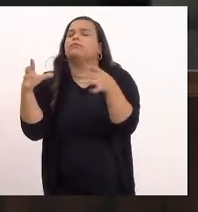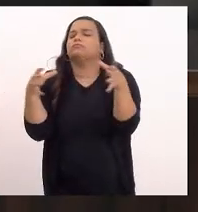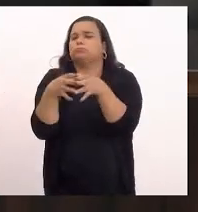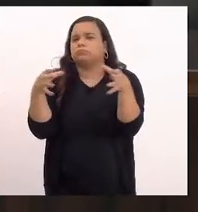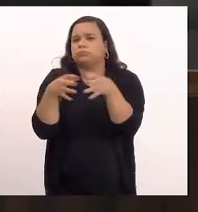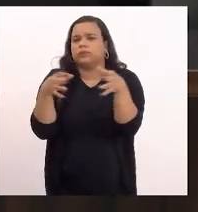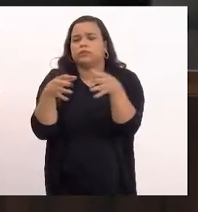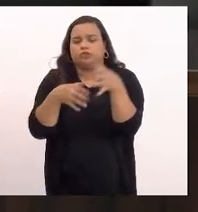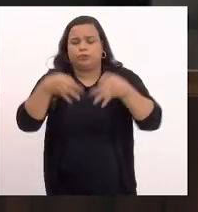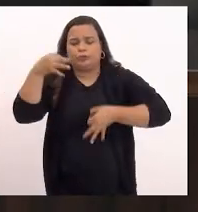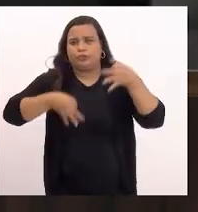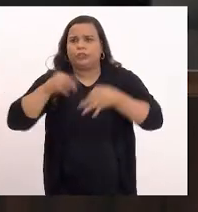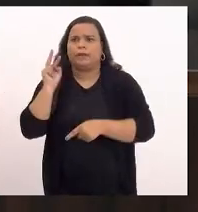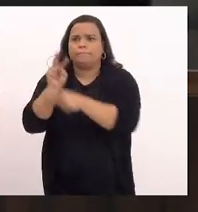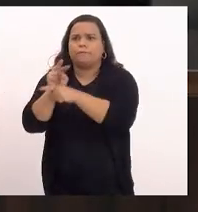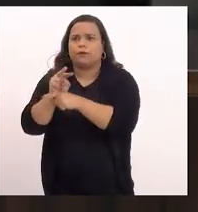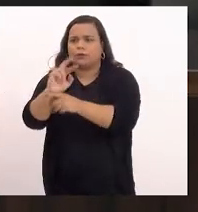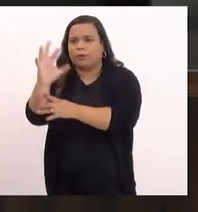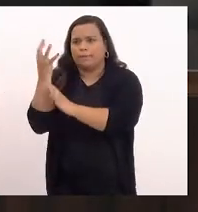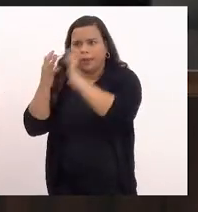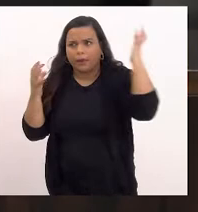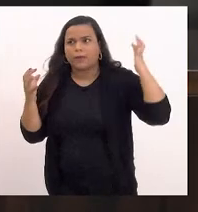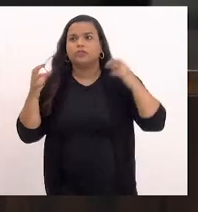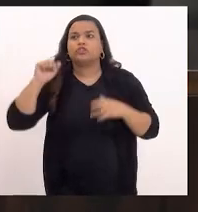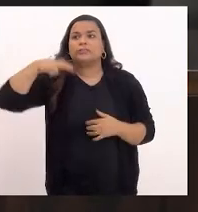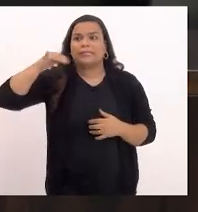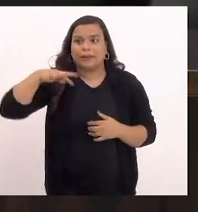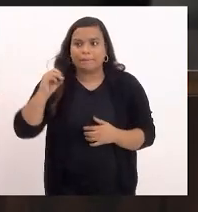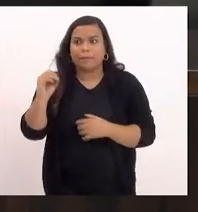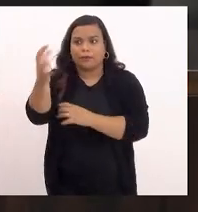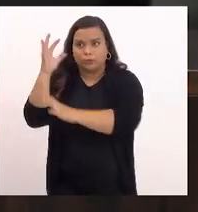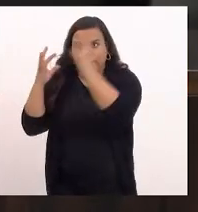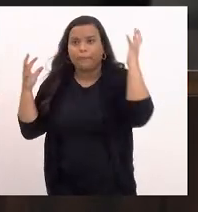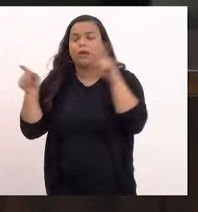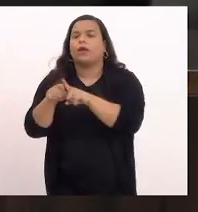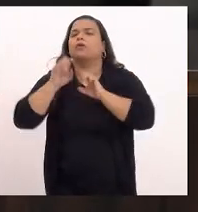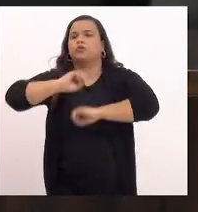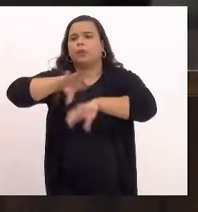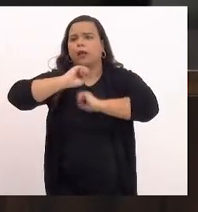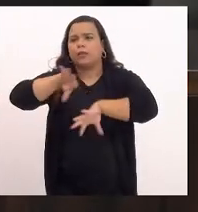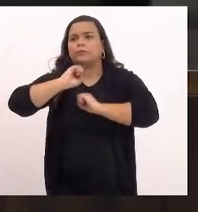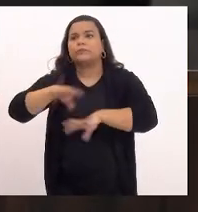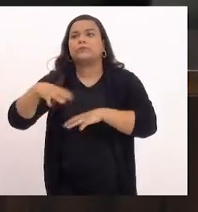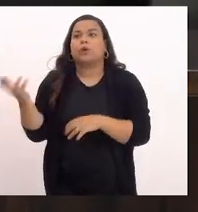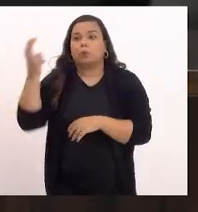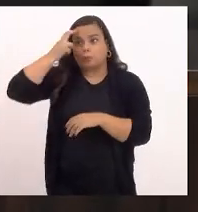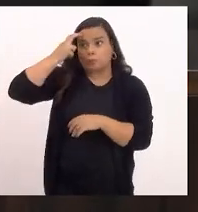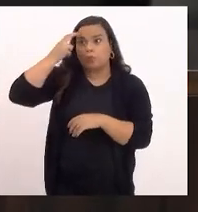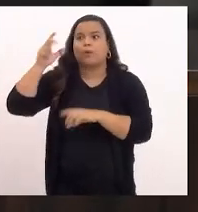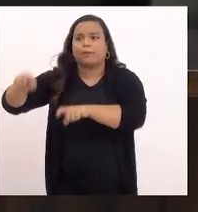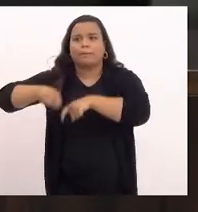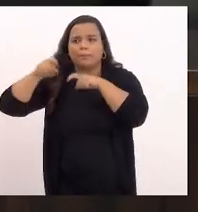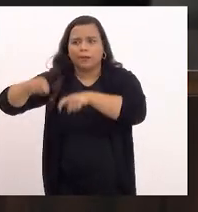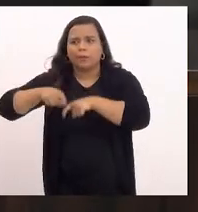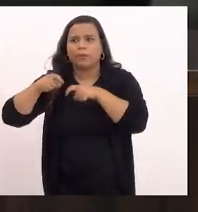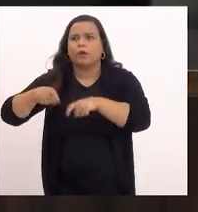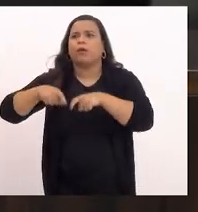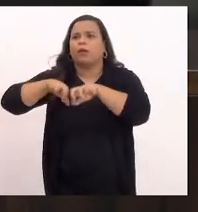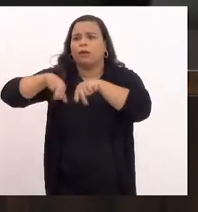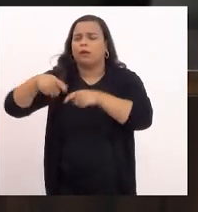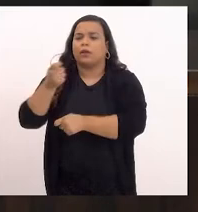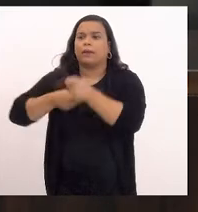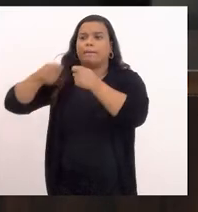do Meio Ambiente, Saneamento Ambiental, de Educação, Agricultura, Pecuária e Pesca, Política Rural, Agrária e Pesqueira, de